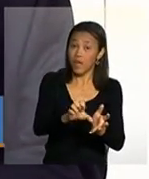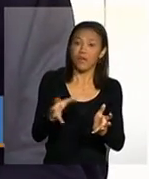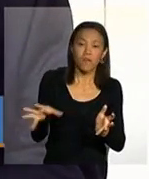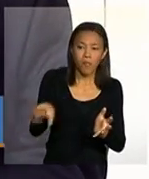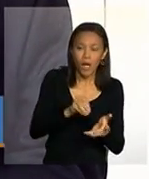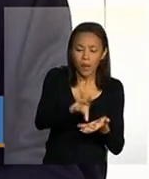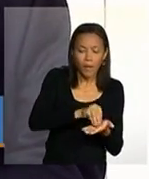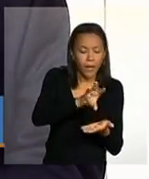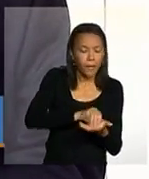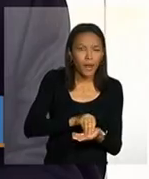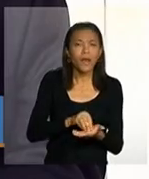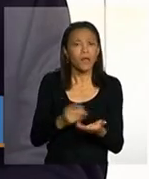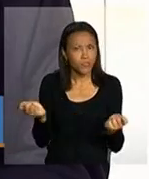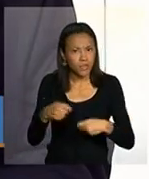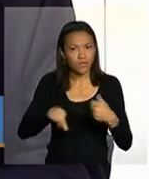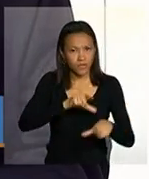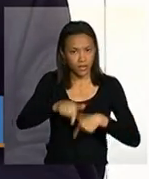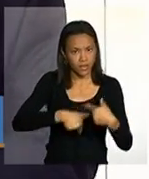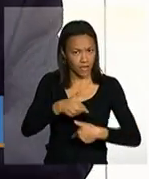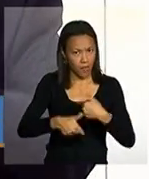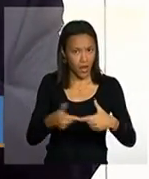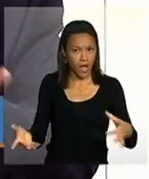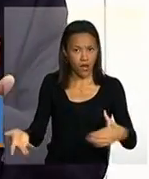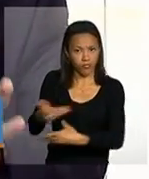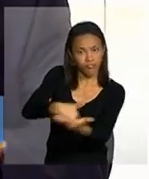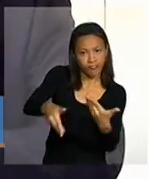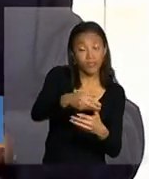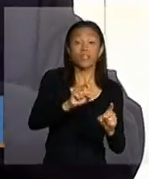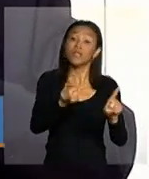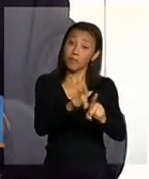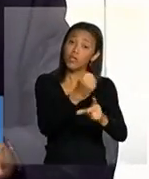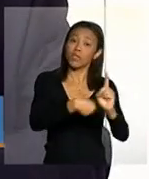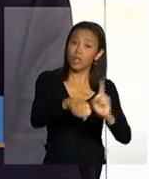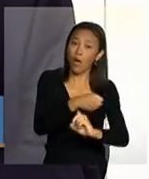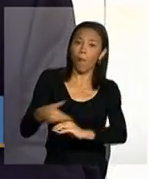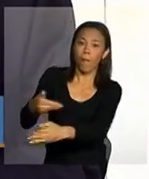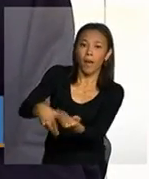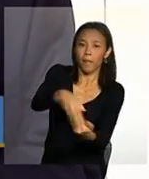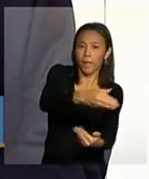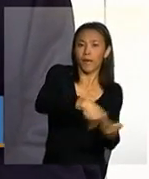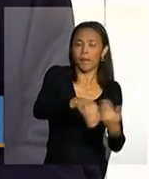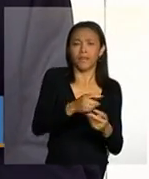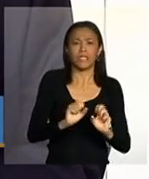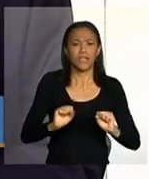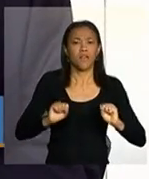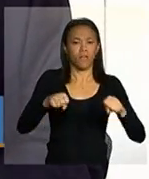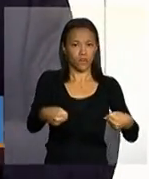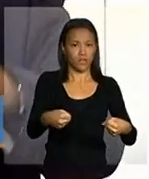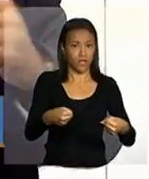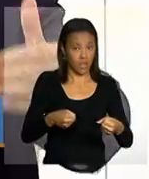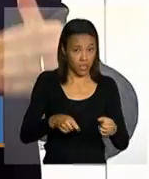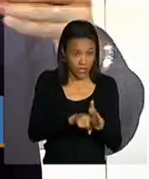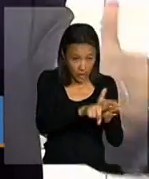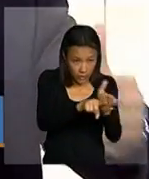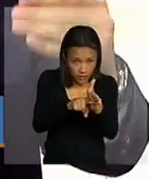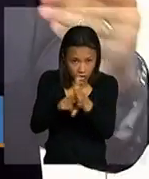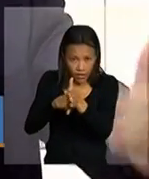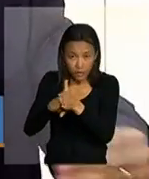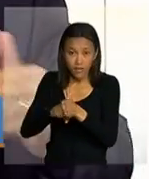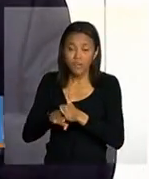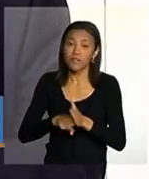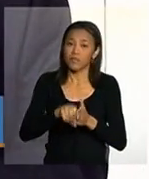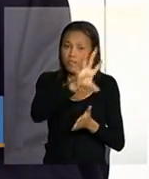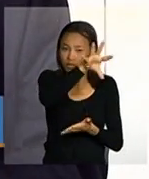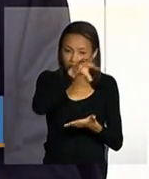da saúde da educação e da assistência social o acompanhamento familiar tem que ser reforçado né tem que ser registrado no sistema de